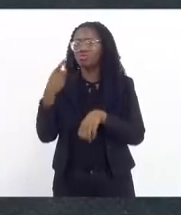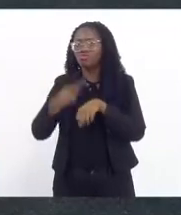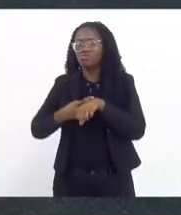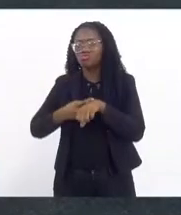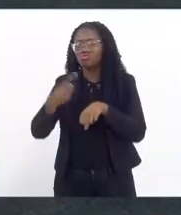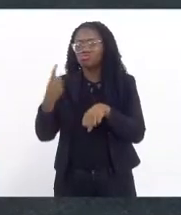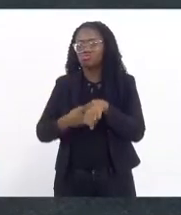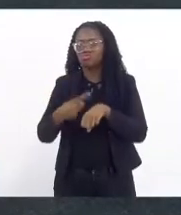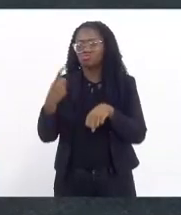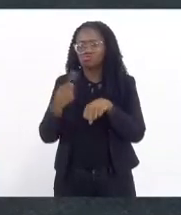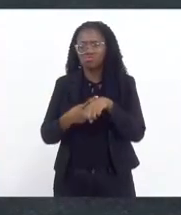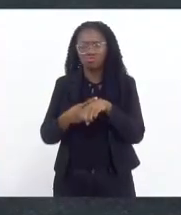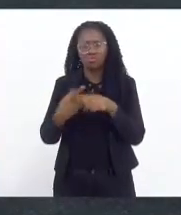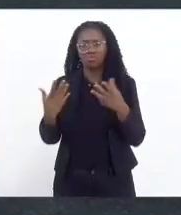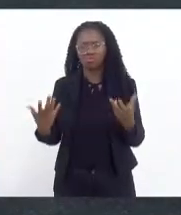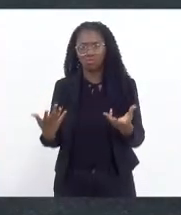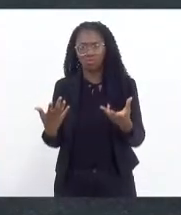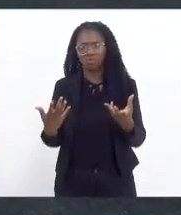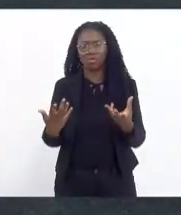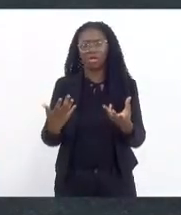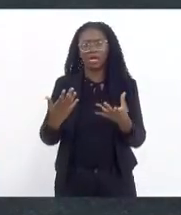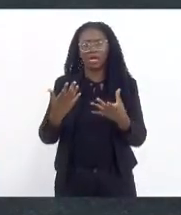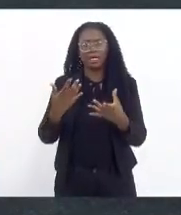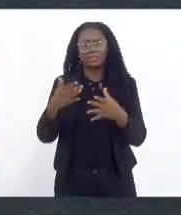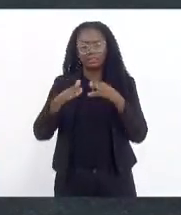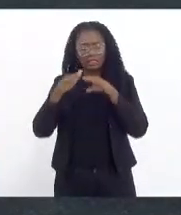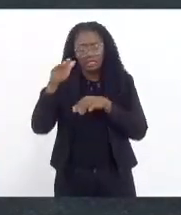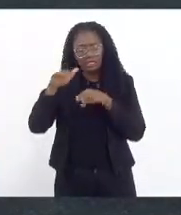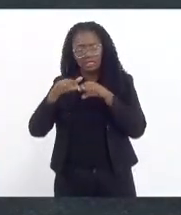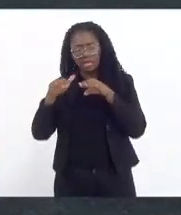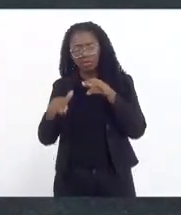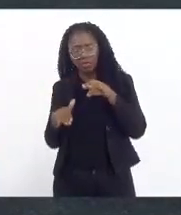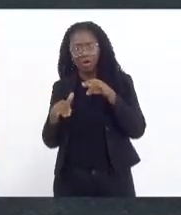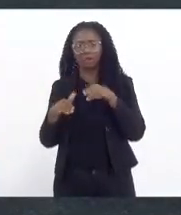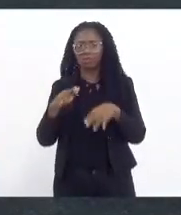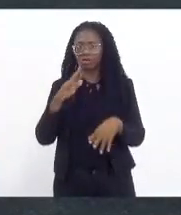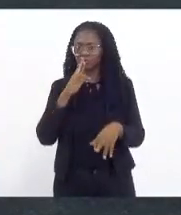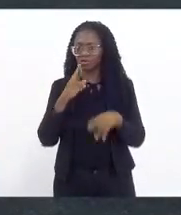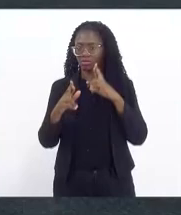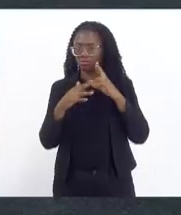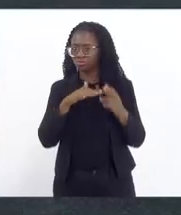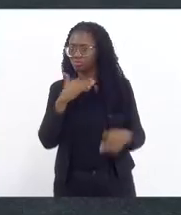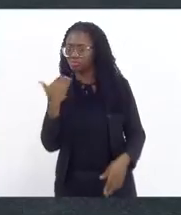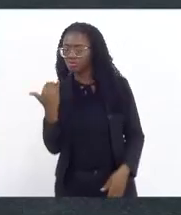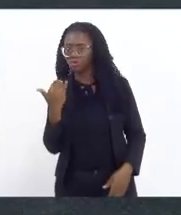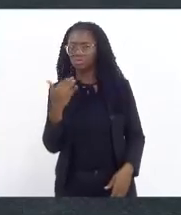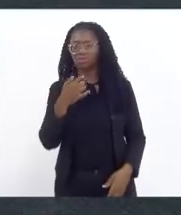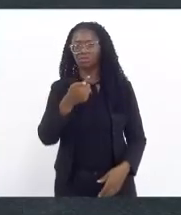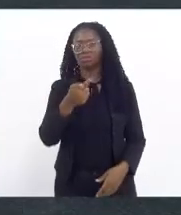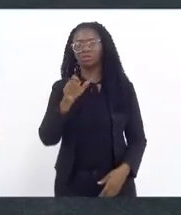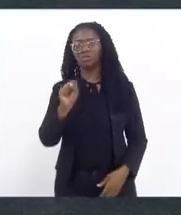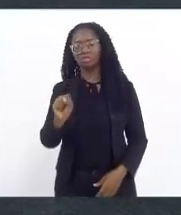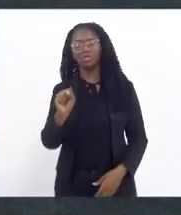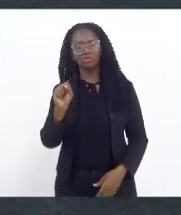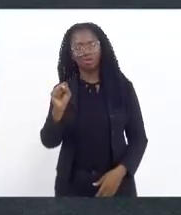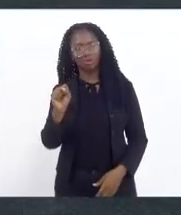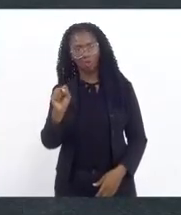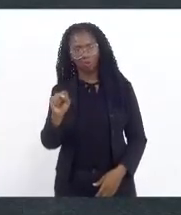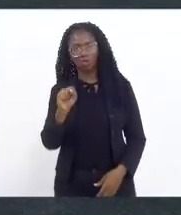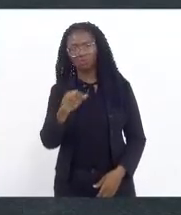desproporcional da motivação do resultado morte, nesses 78 homicídios,